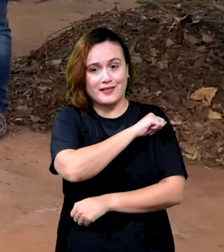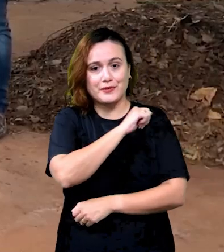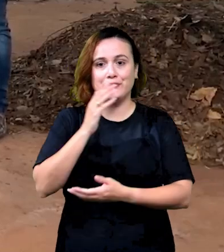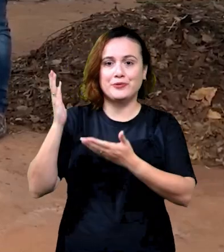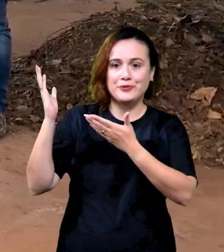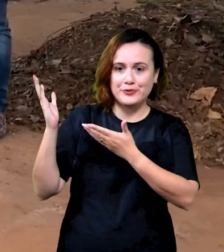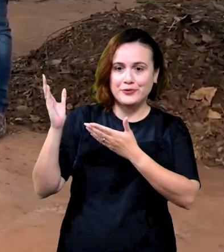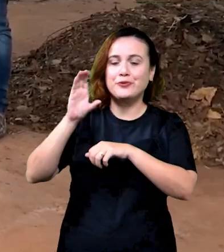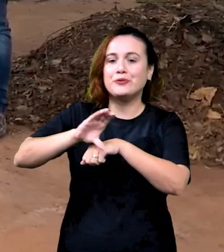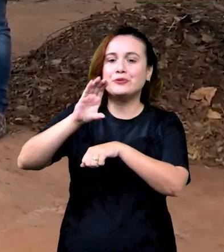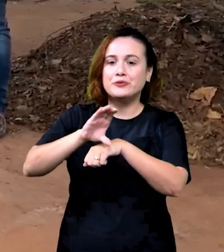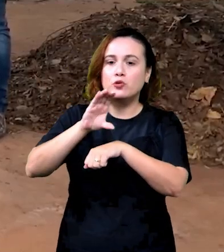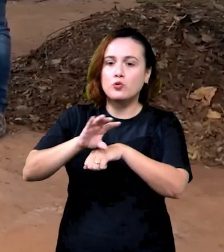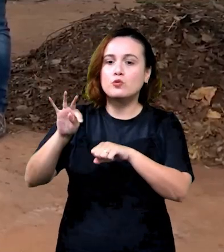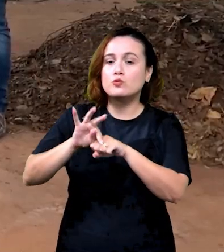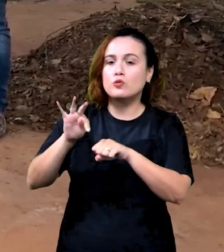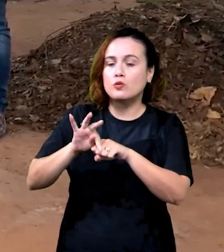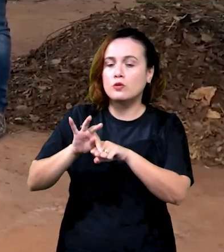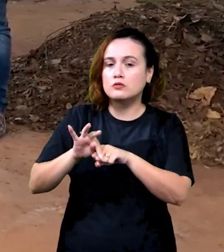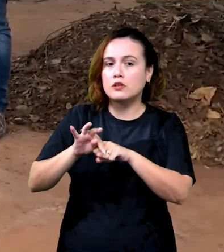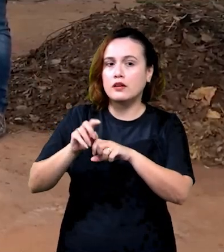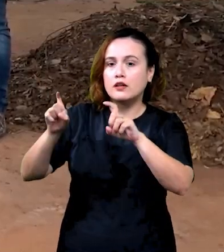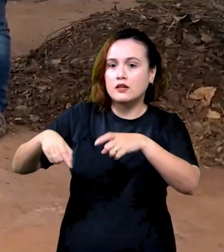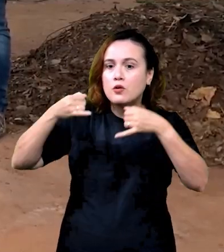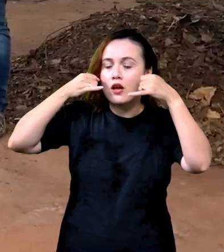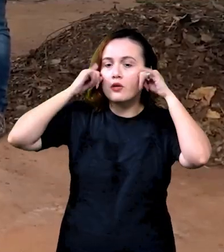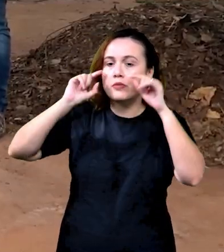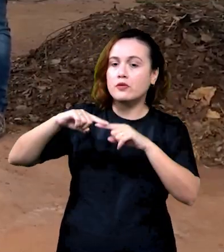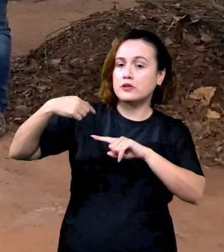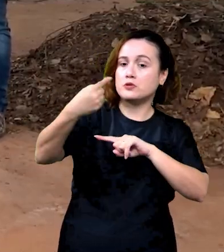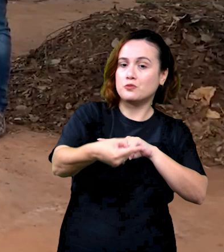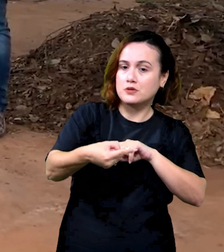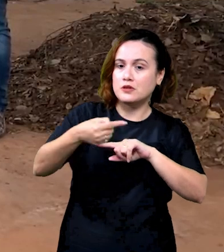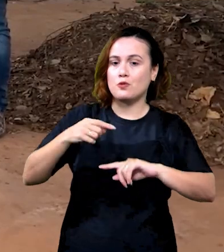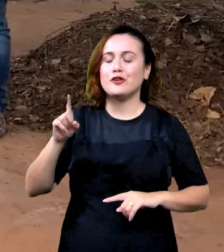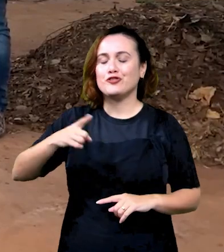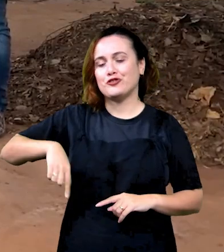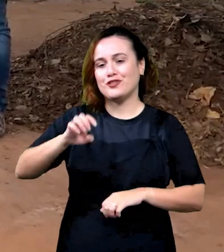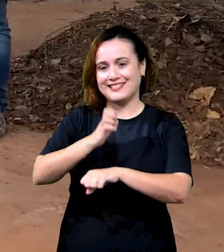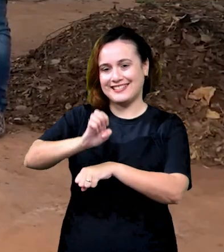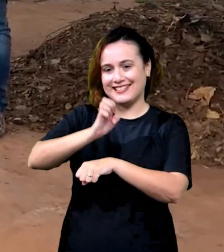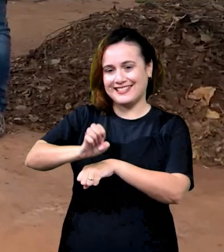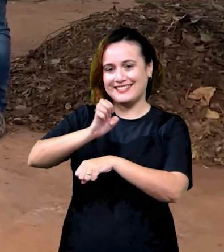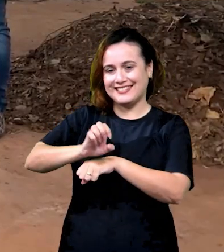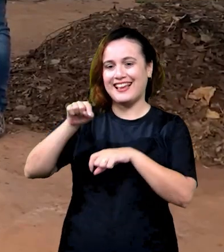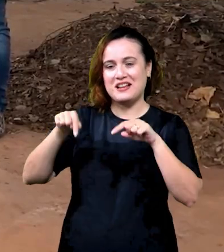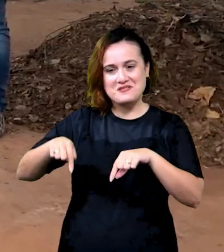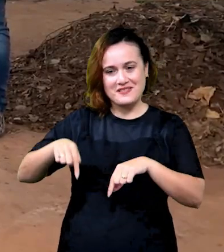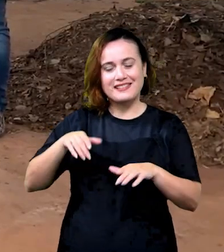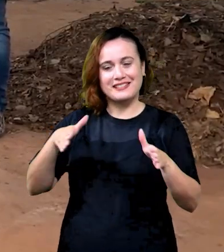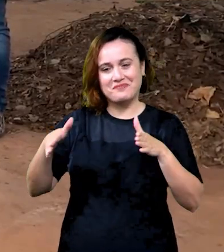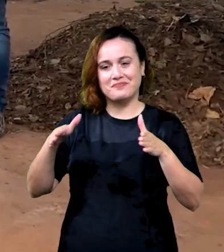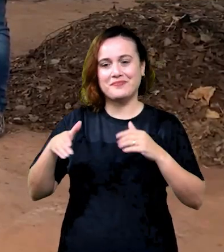do curso Técnica Agropecuária Subsequente, que são nossos estagiários aqui na UEP nesse período.